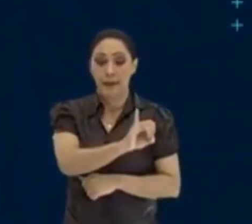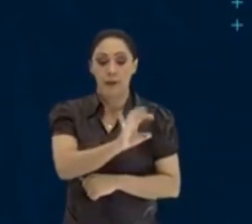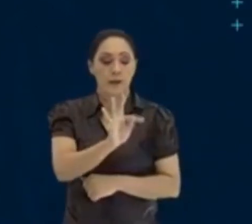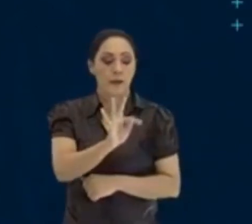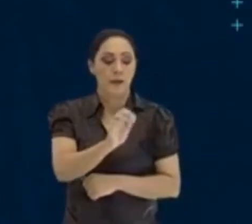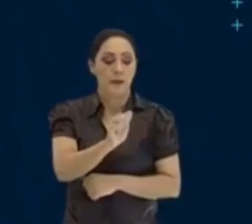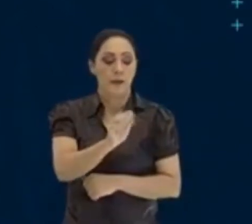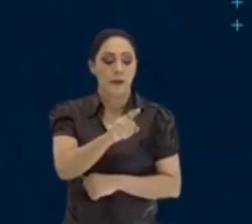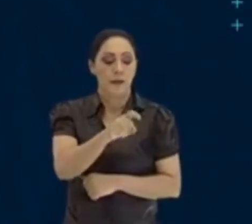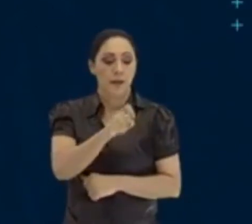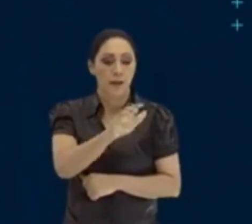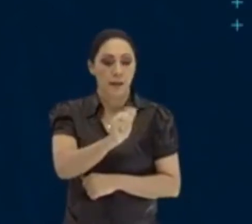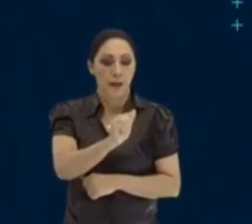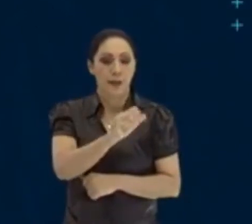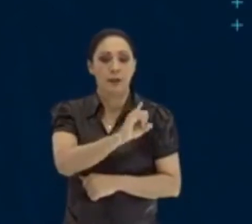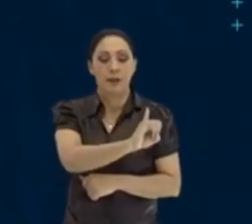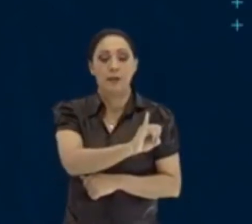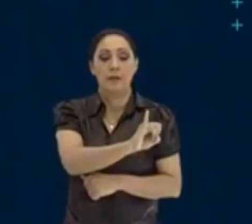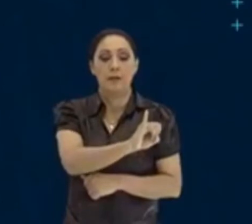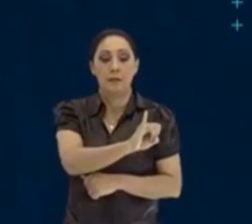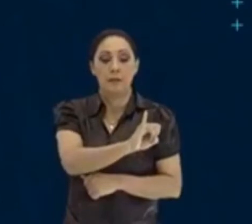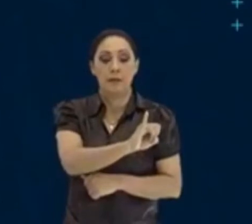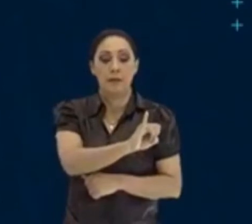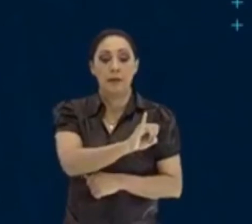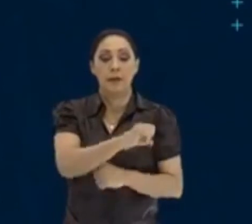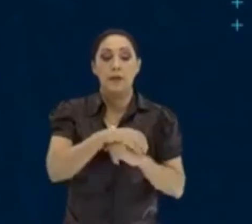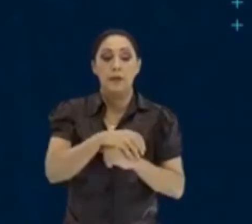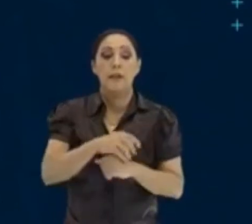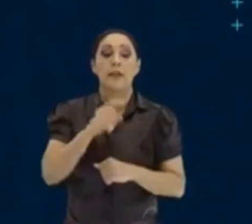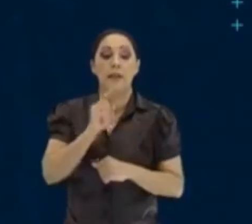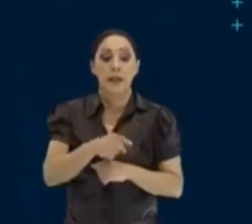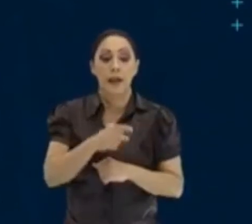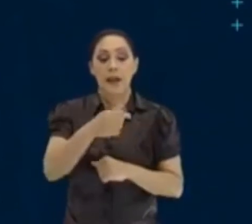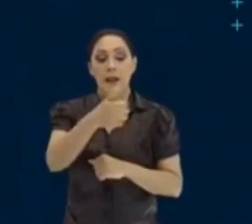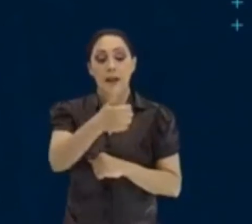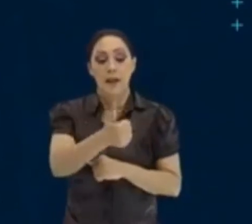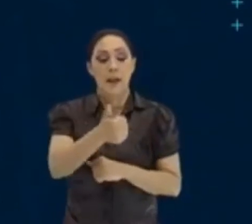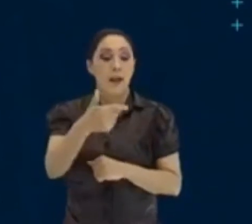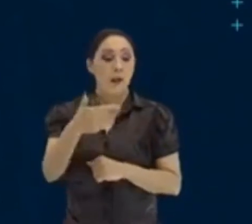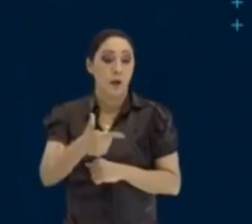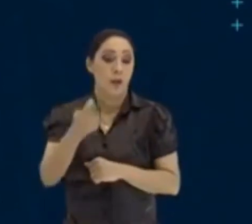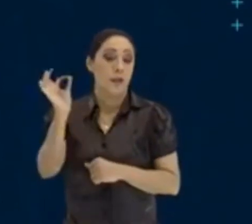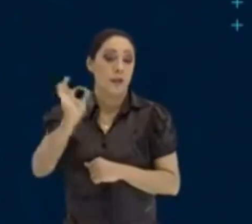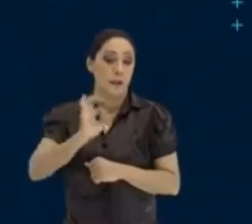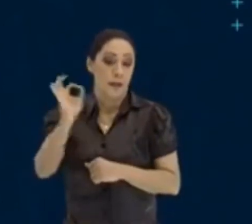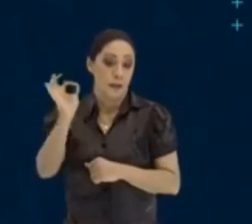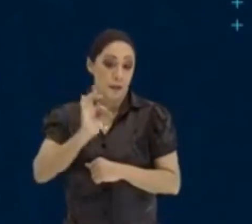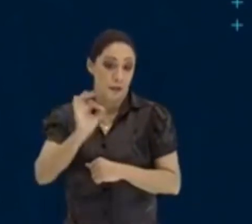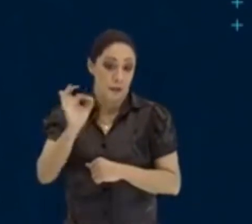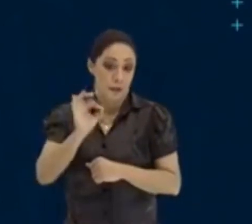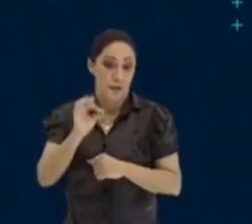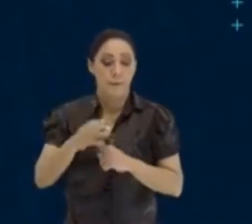12%, é a taxa que é 12% ao